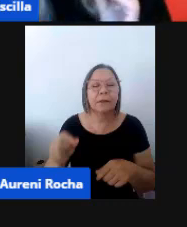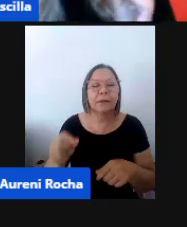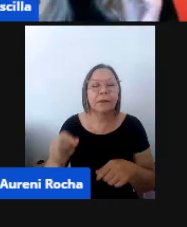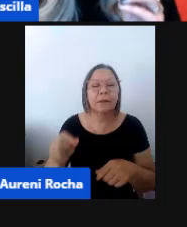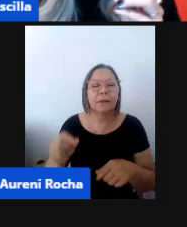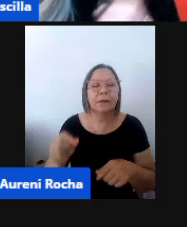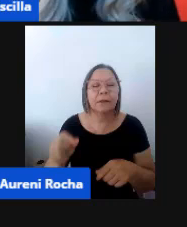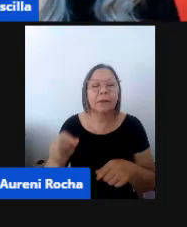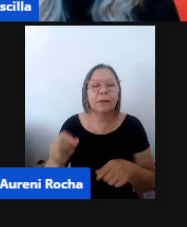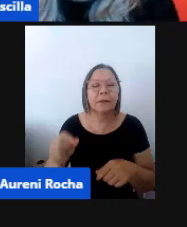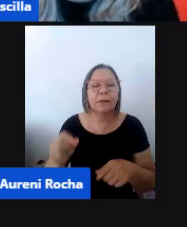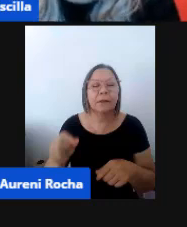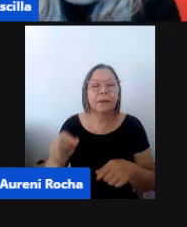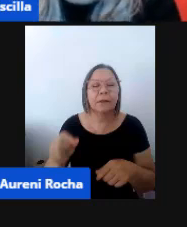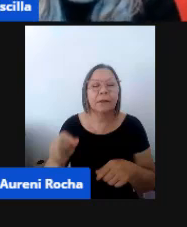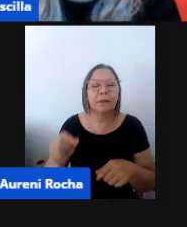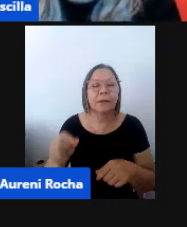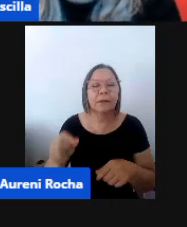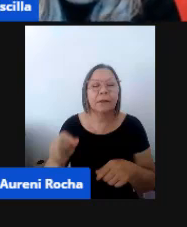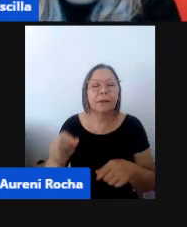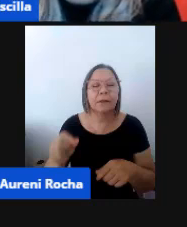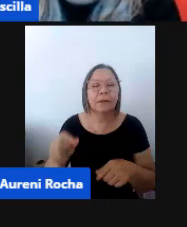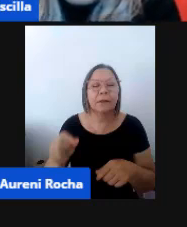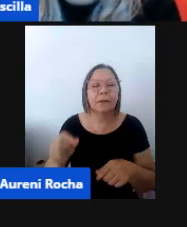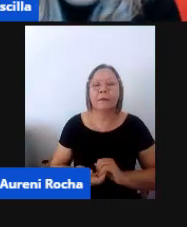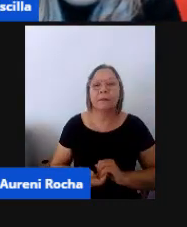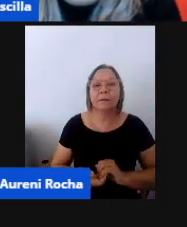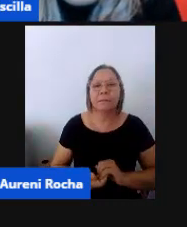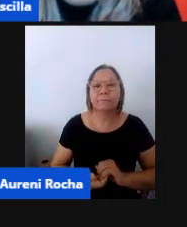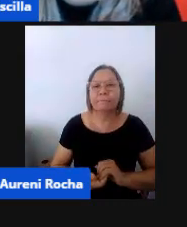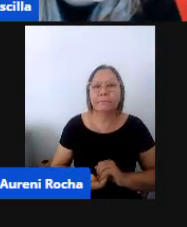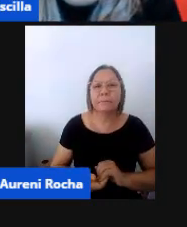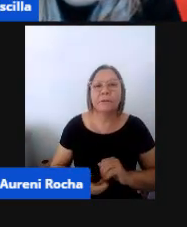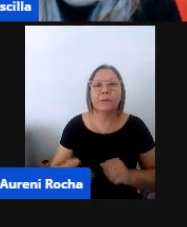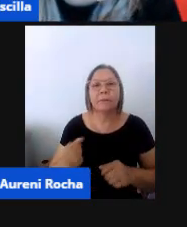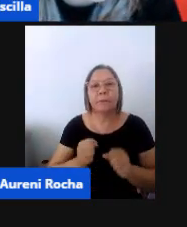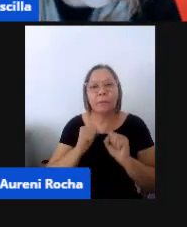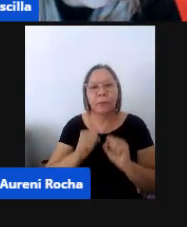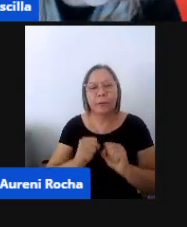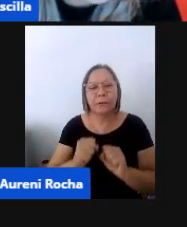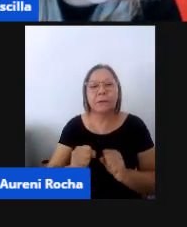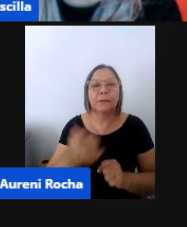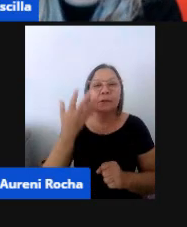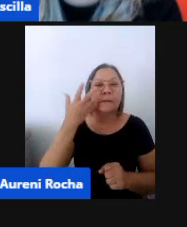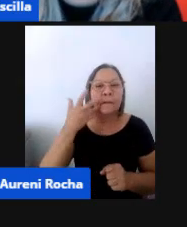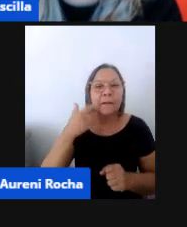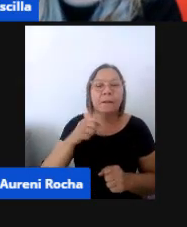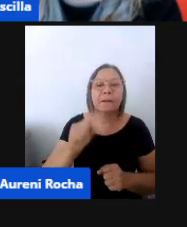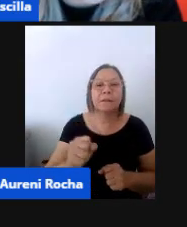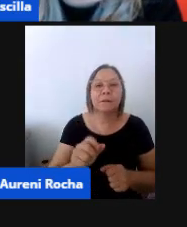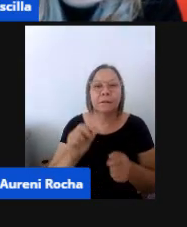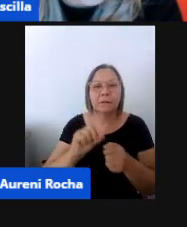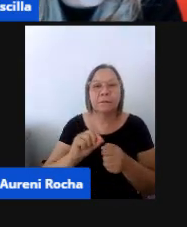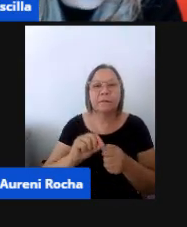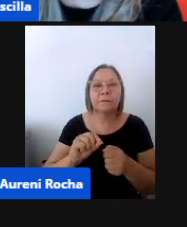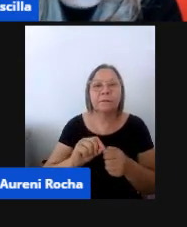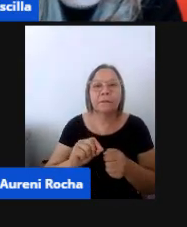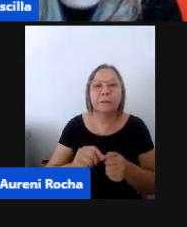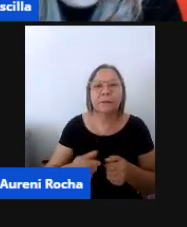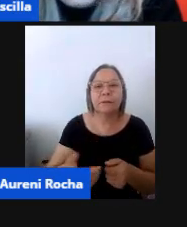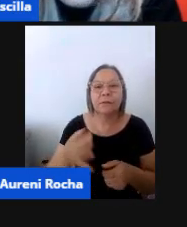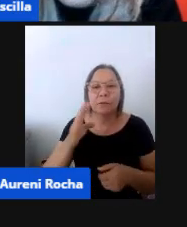e que isso possibilita que as crianças construam sentido e significado sobre esses conhecimentos